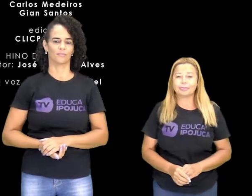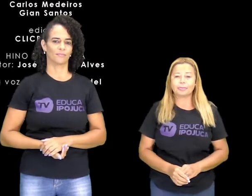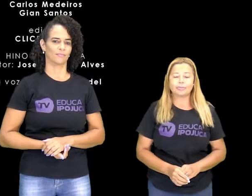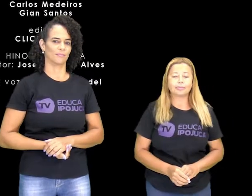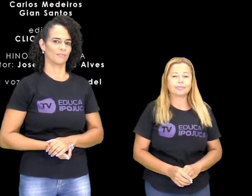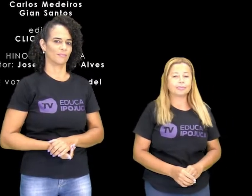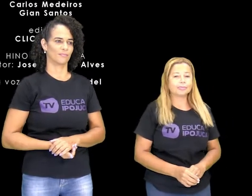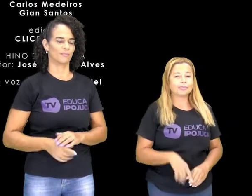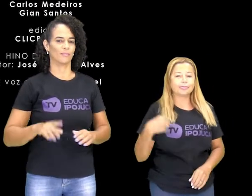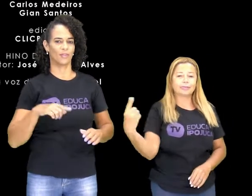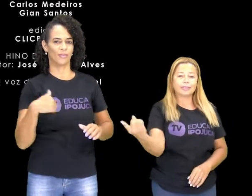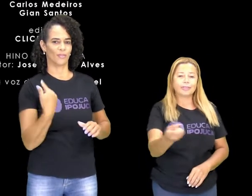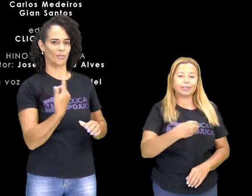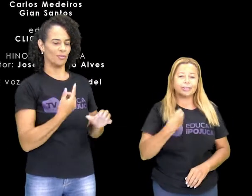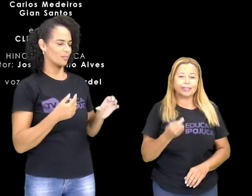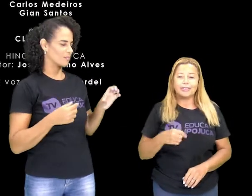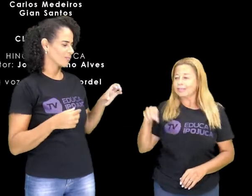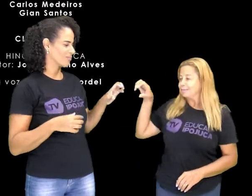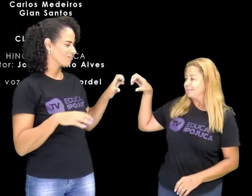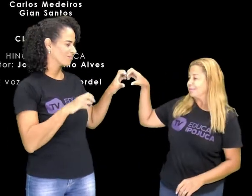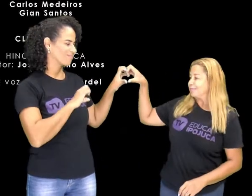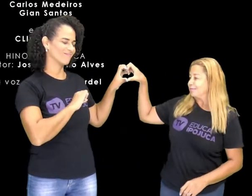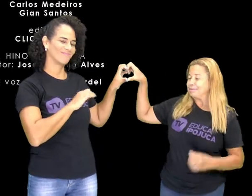Nós amamos essa cidade